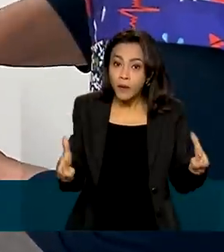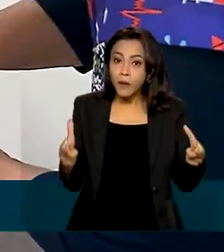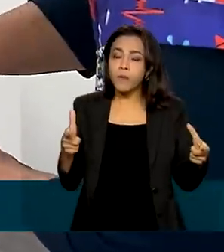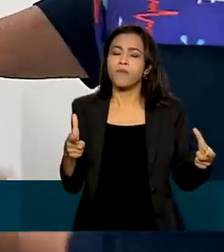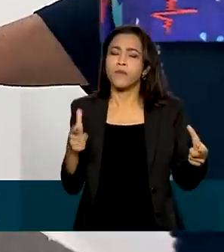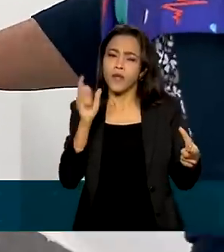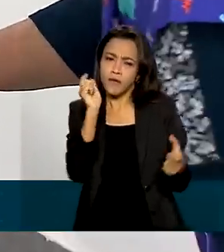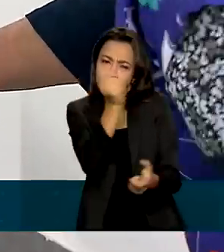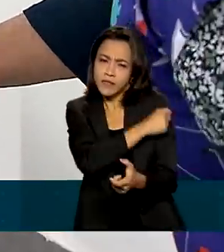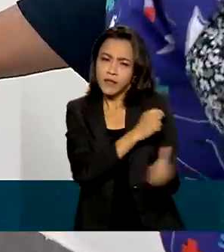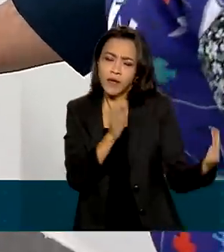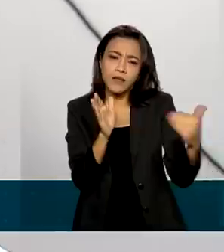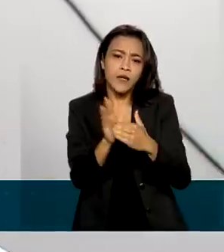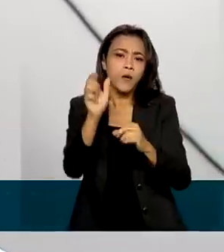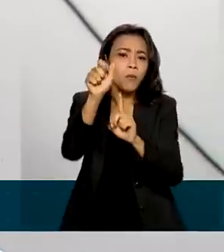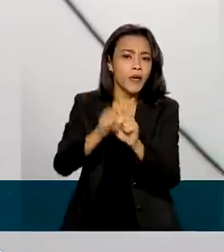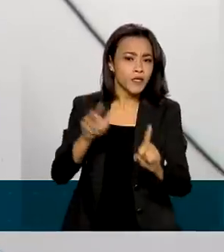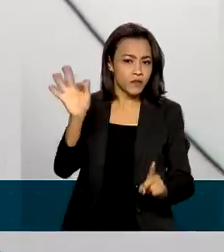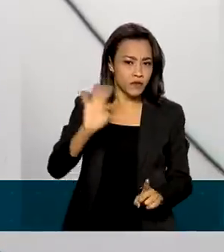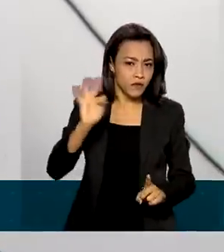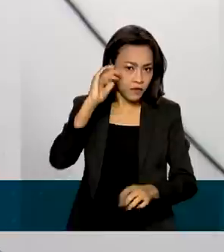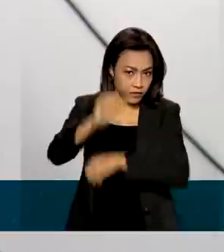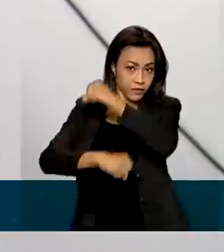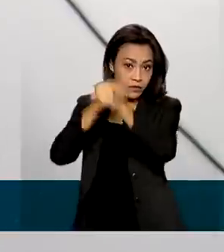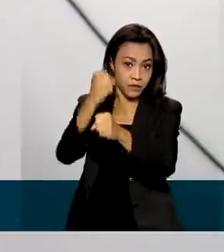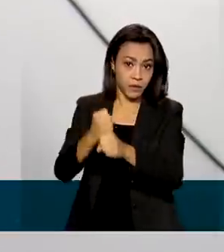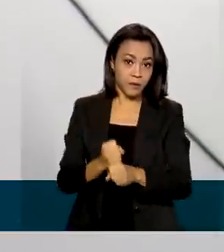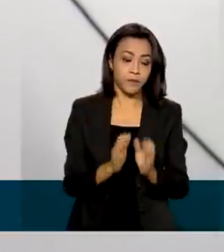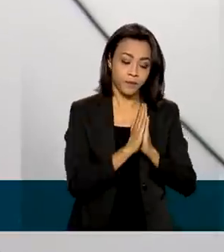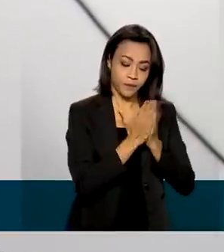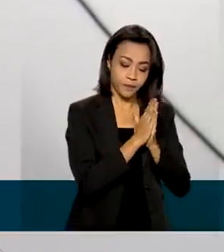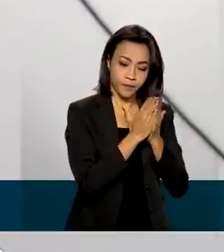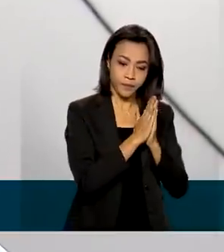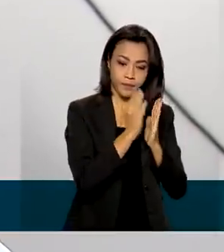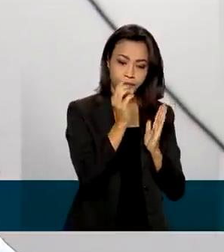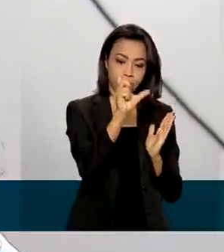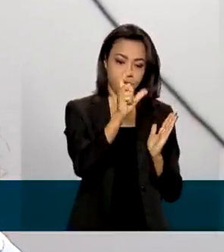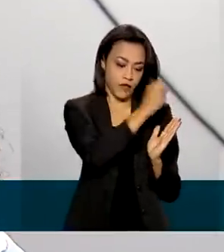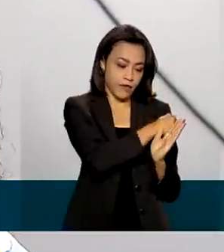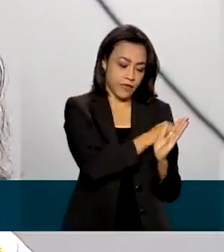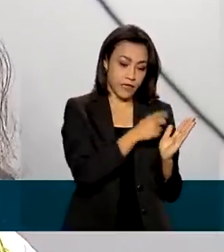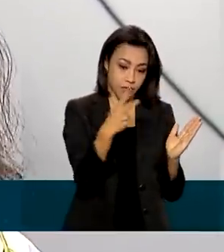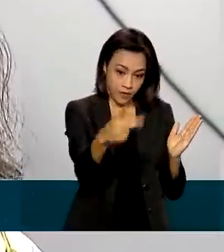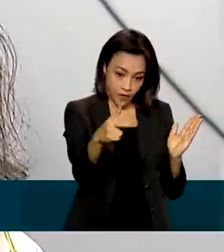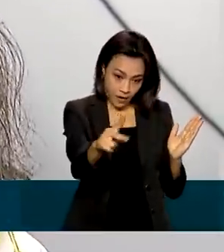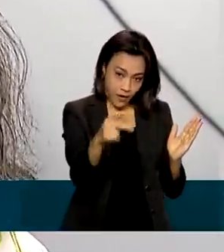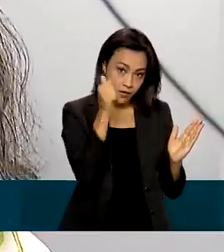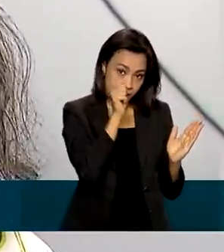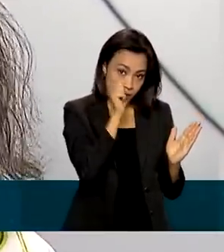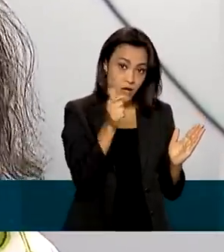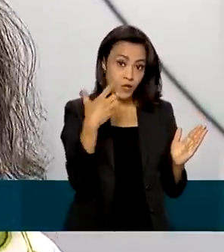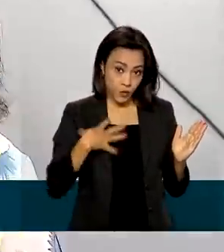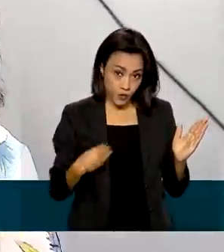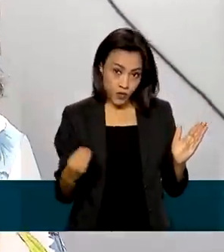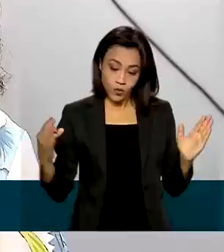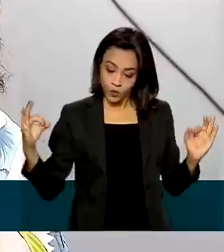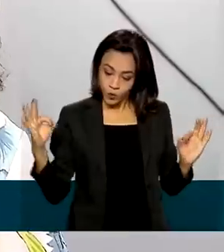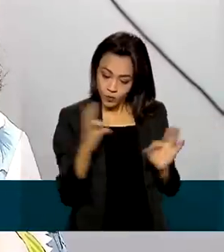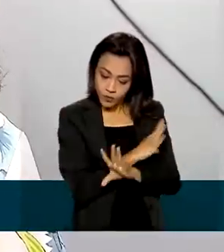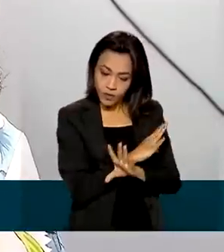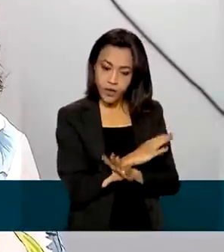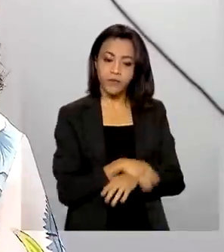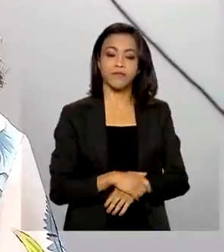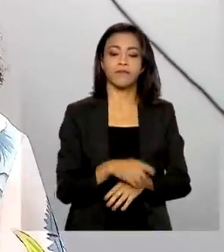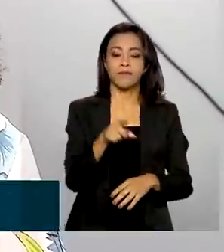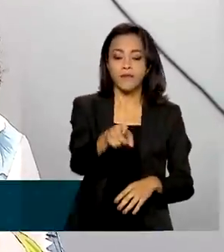fevereiro do ano que vem. As carteiras de vacinação de Cleides e dos filhos estão completas. Tem que tomar,